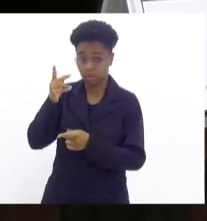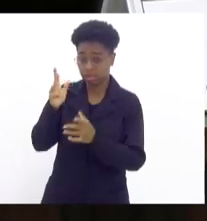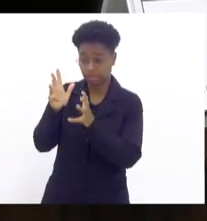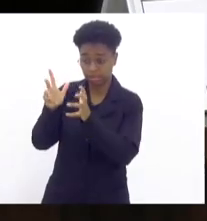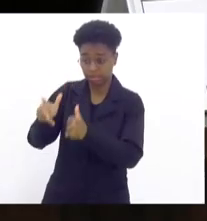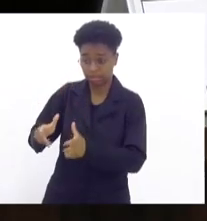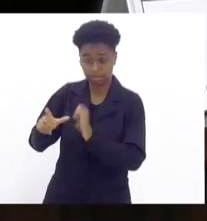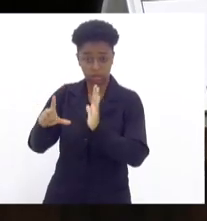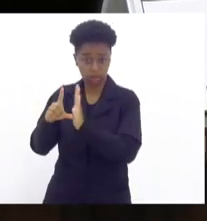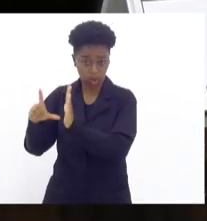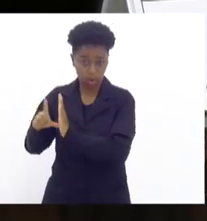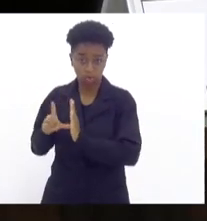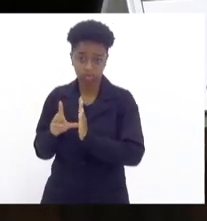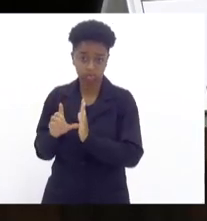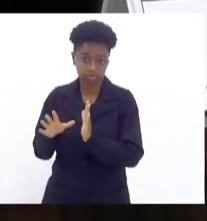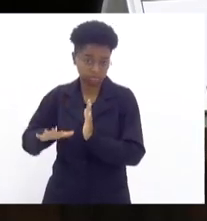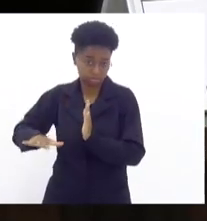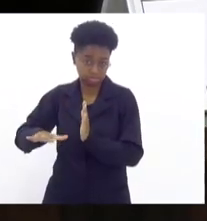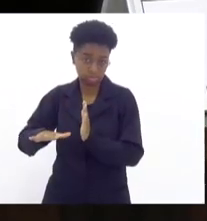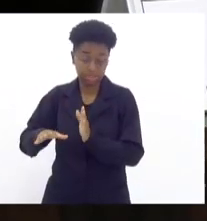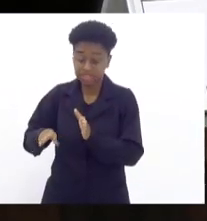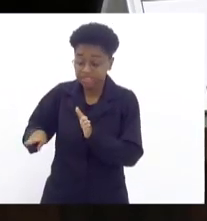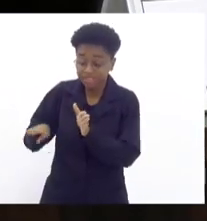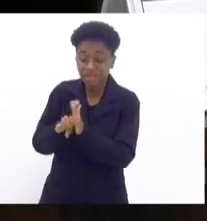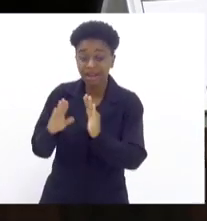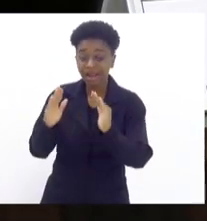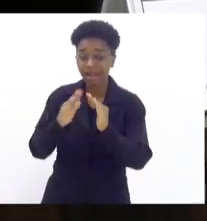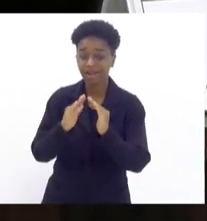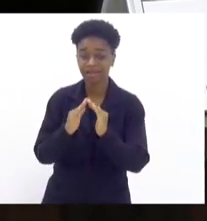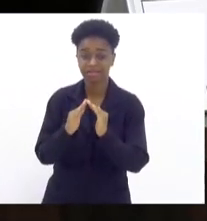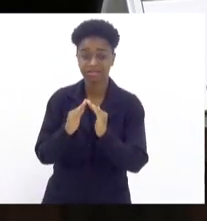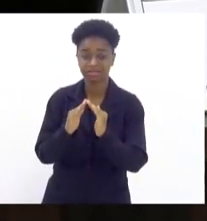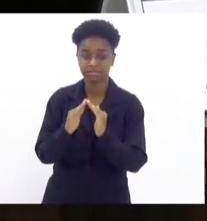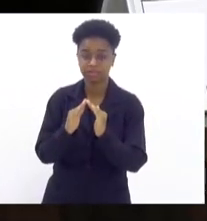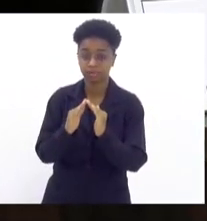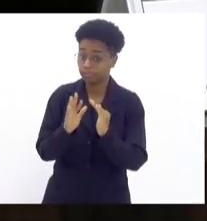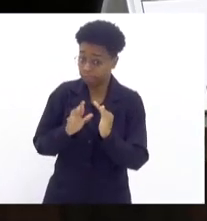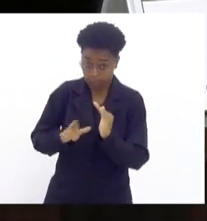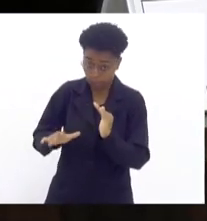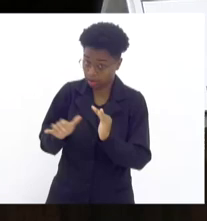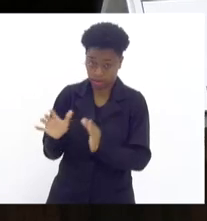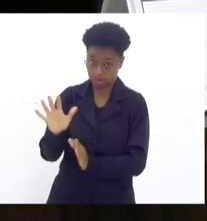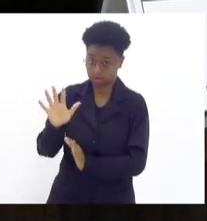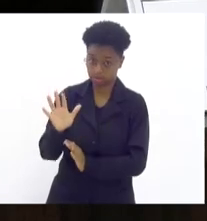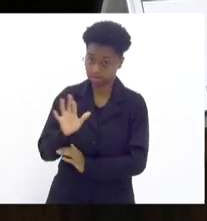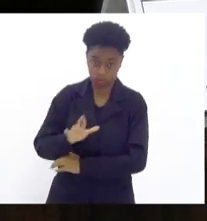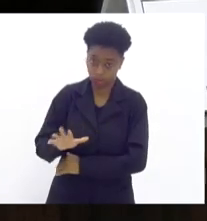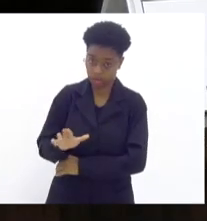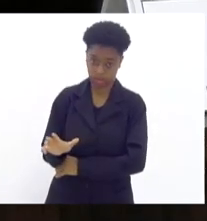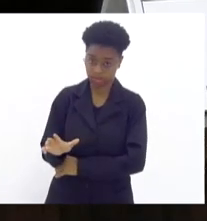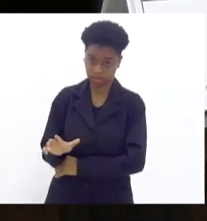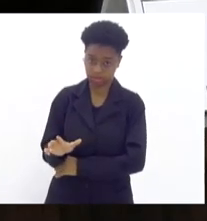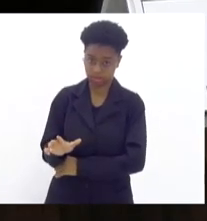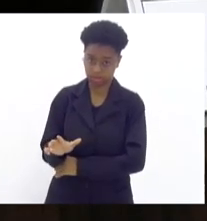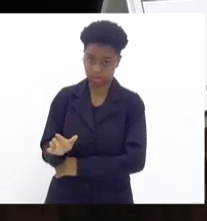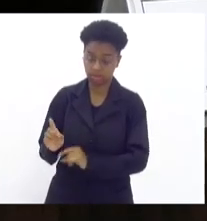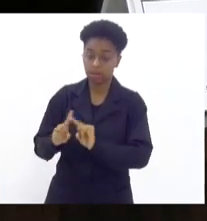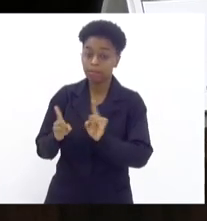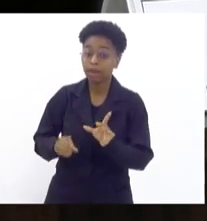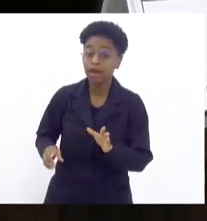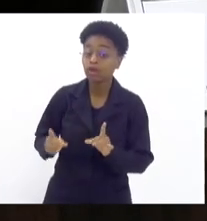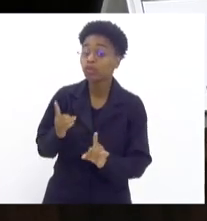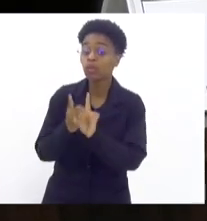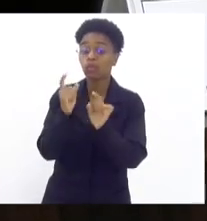estabelecimento comercial que chega na sua casa, que não é comunidade e que encontra